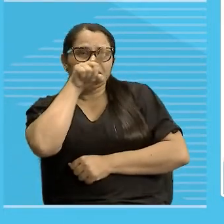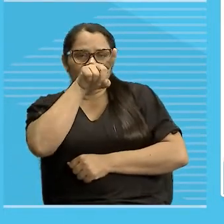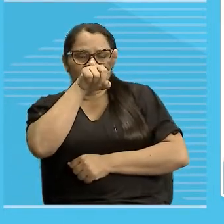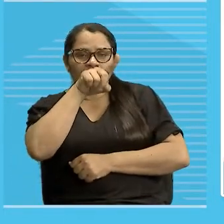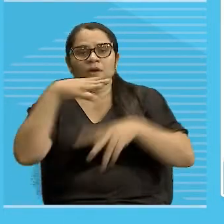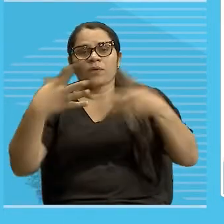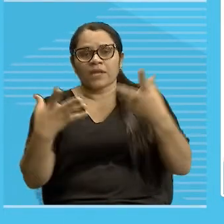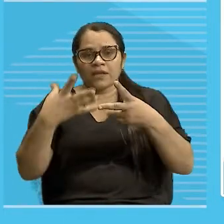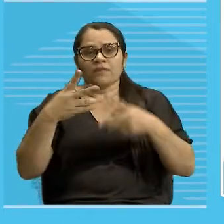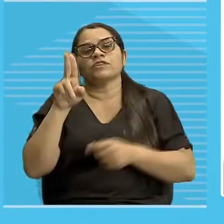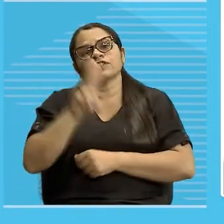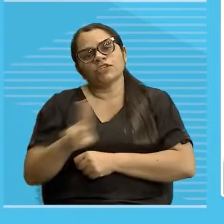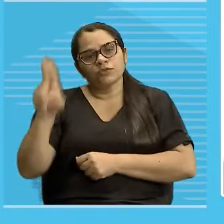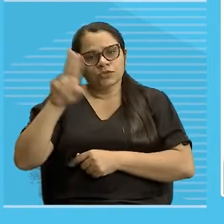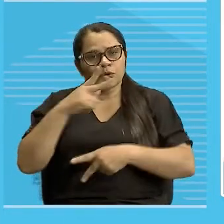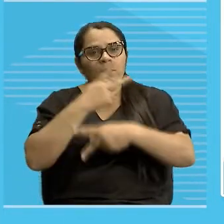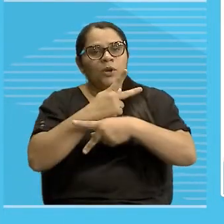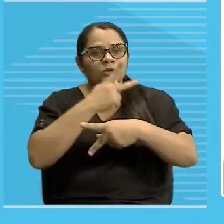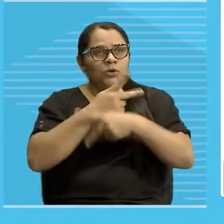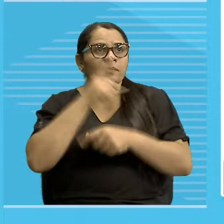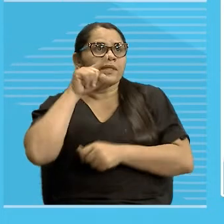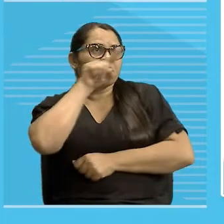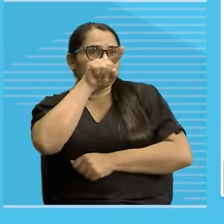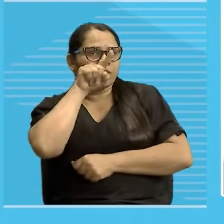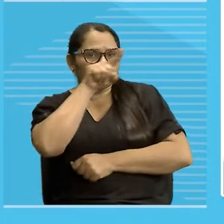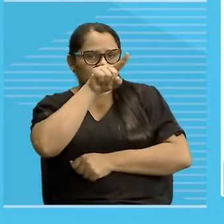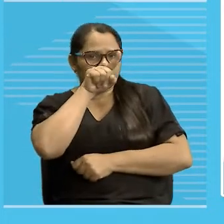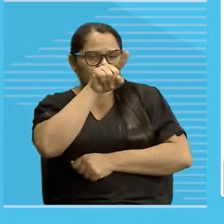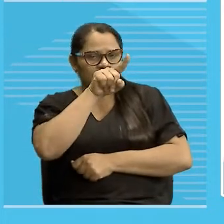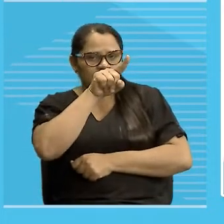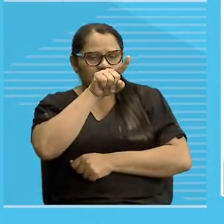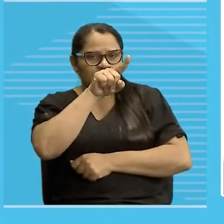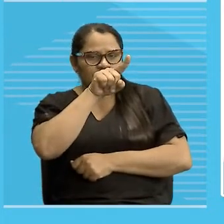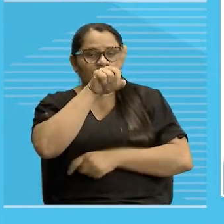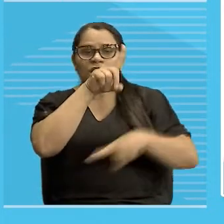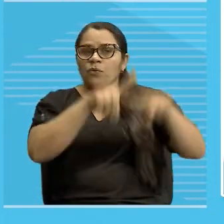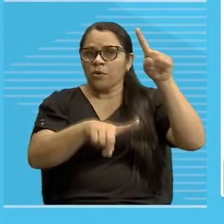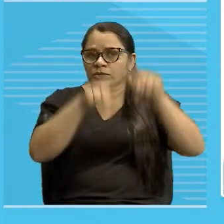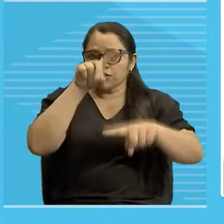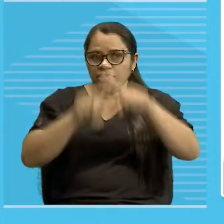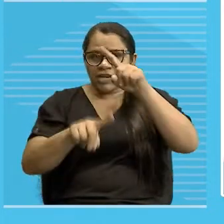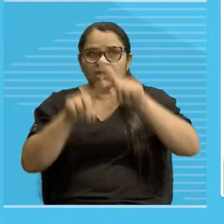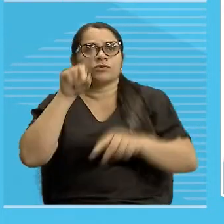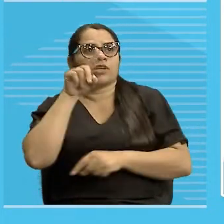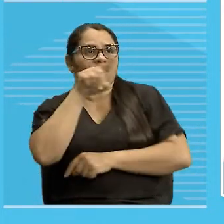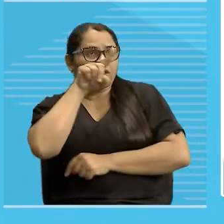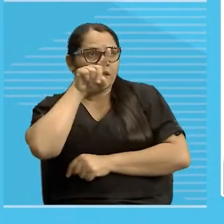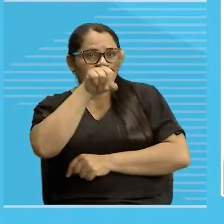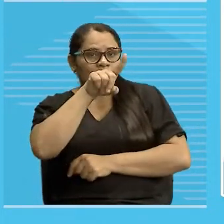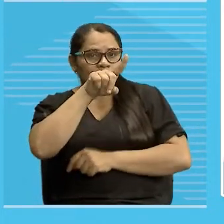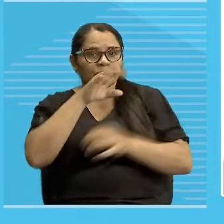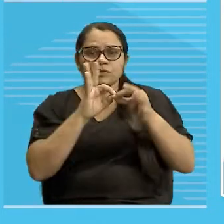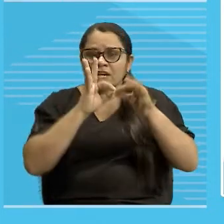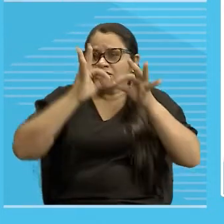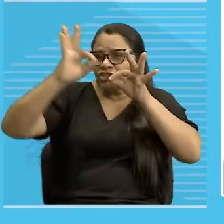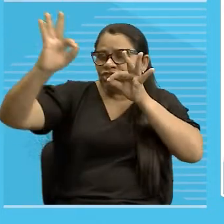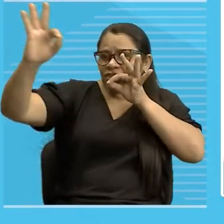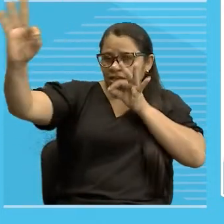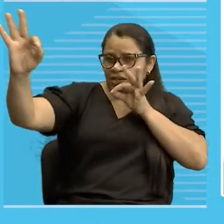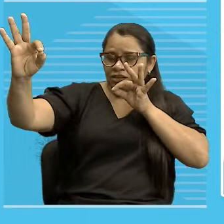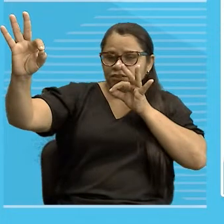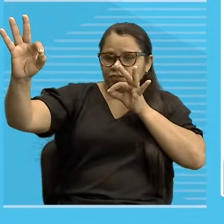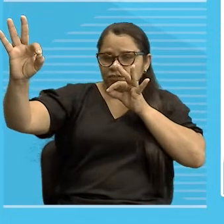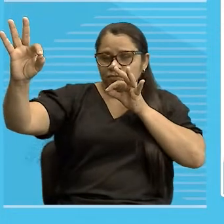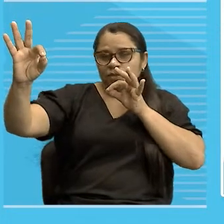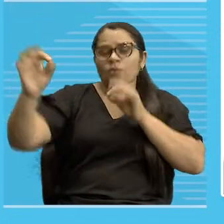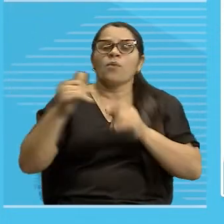demonstrativo, tá? Provavelmente este ser que você apontou está distante de você que fala e da pessoa com quem